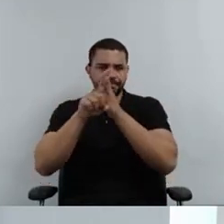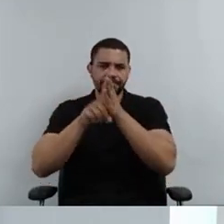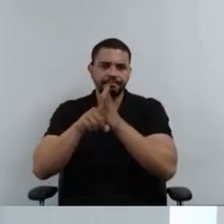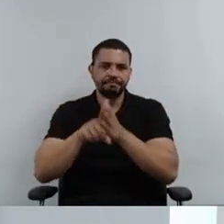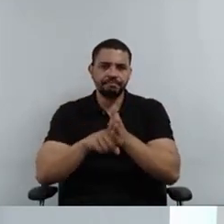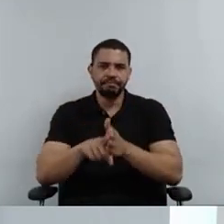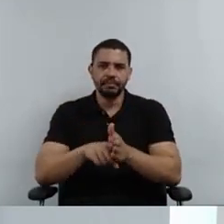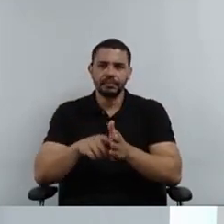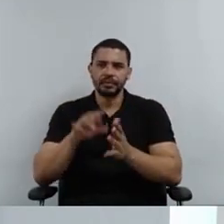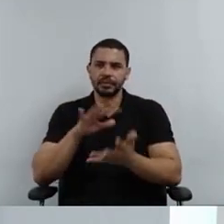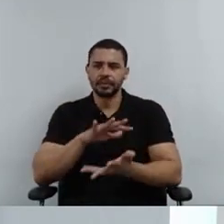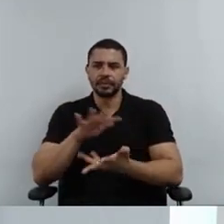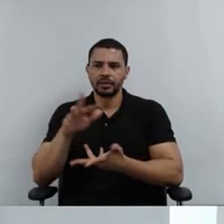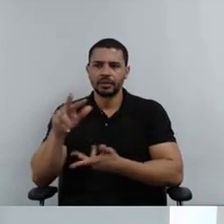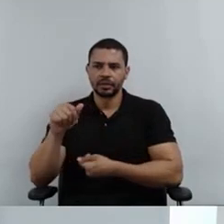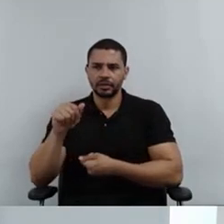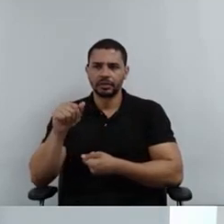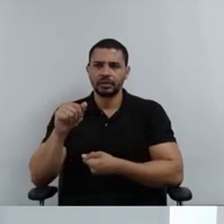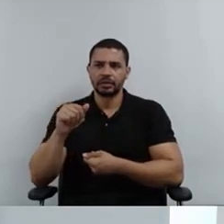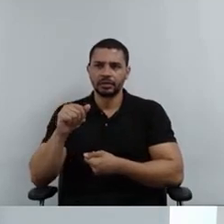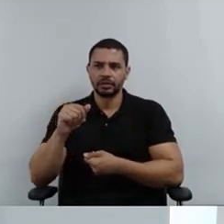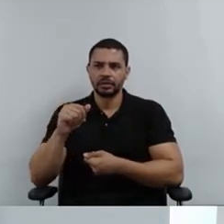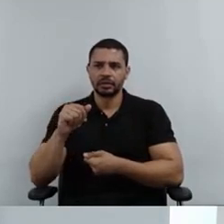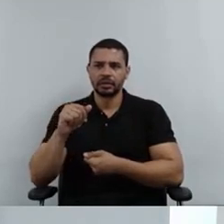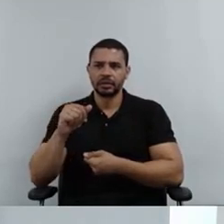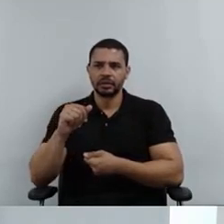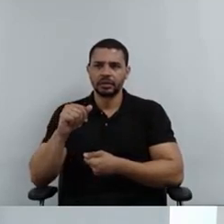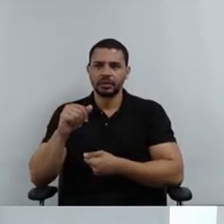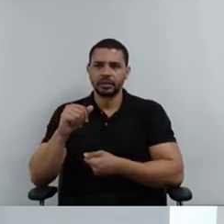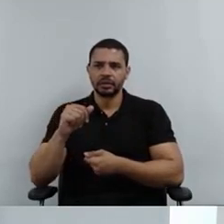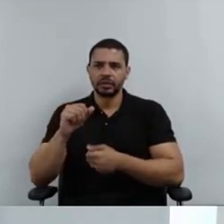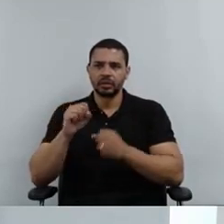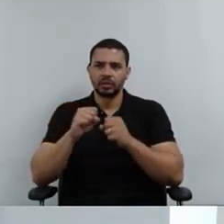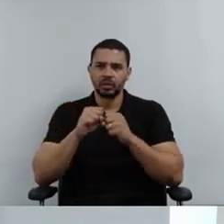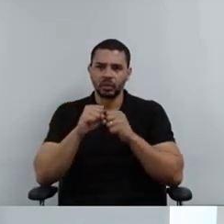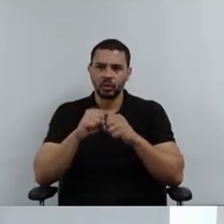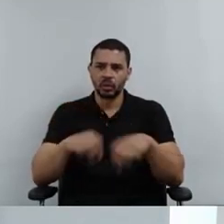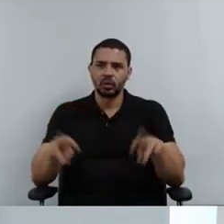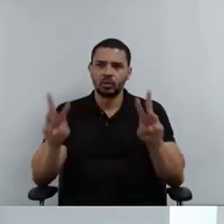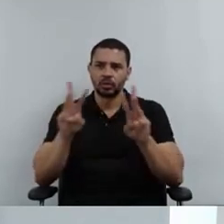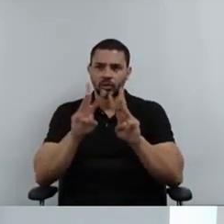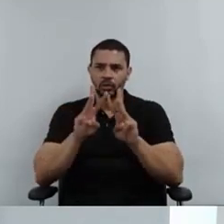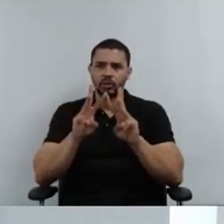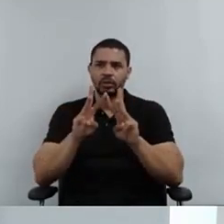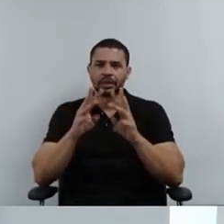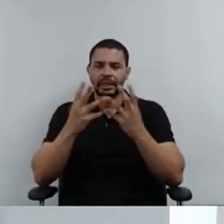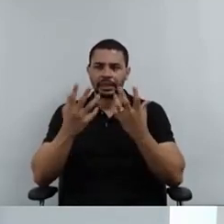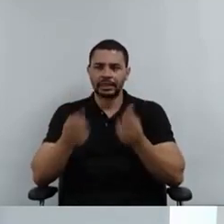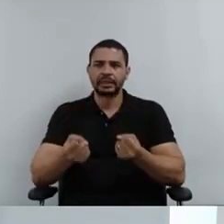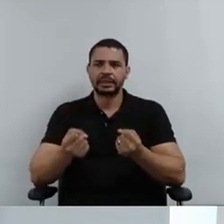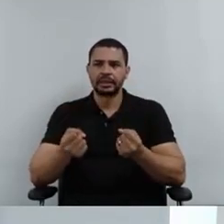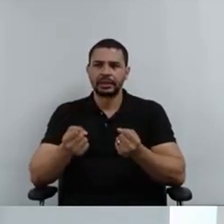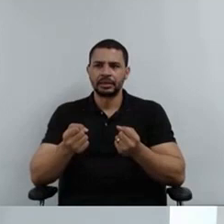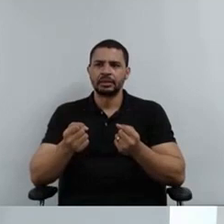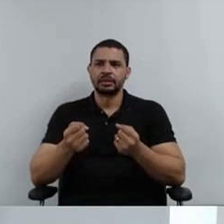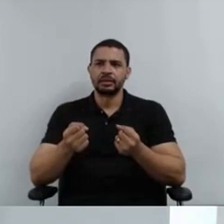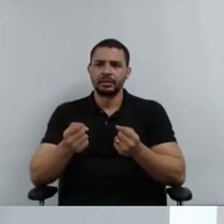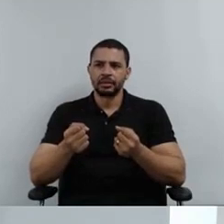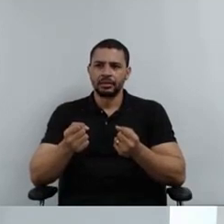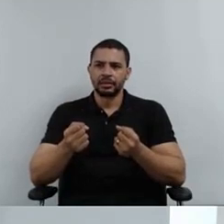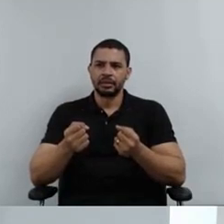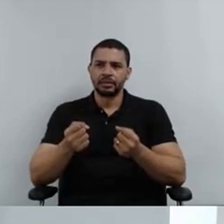já referendado pela ONU, que é usado em todos os outros países. Eu até enviei para a Lígia,